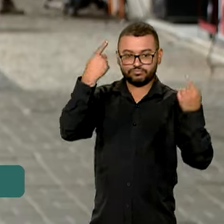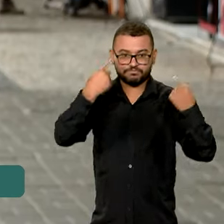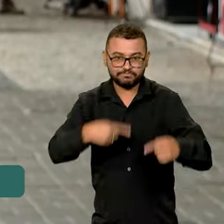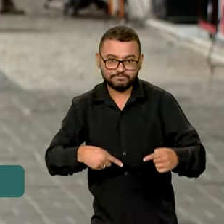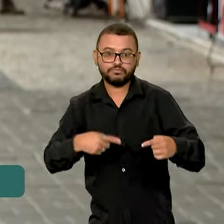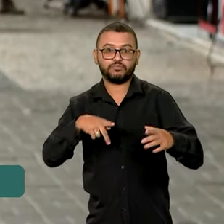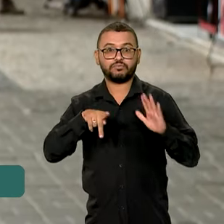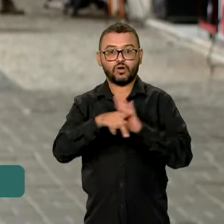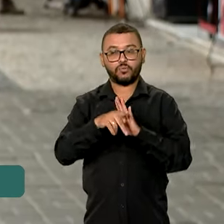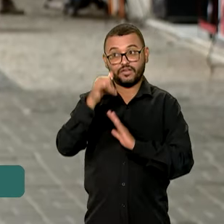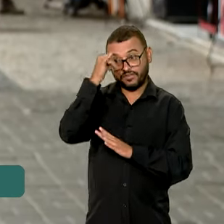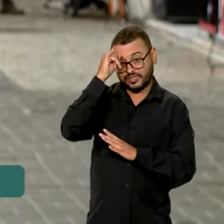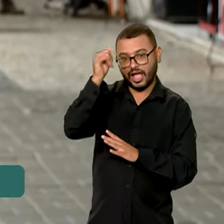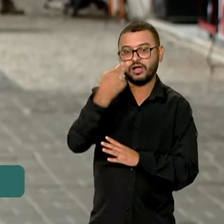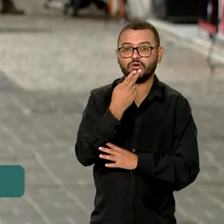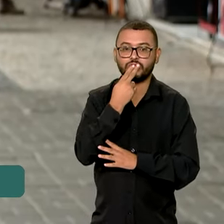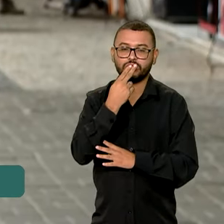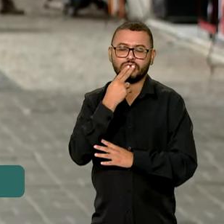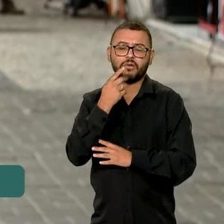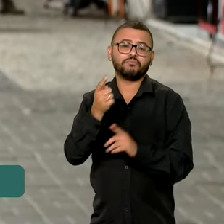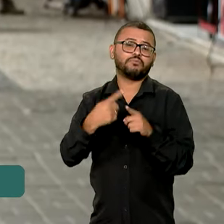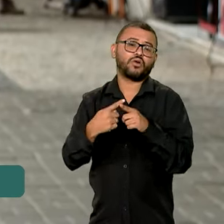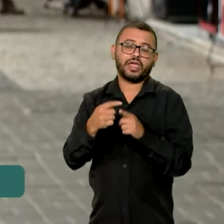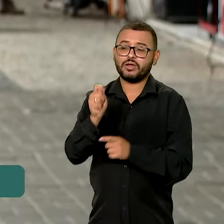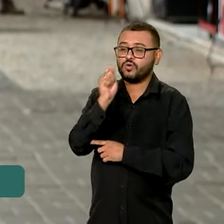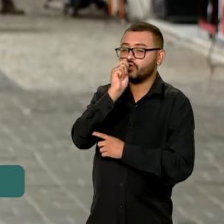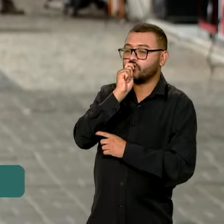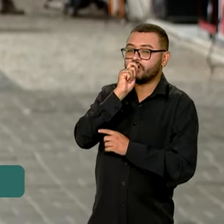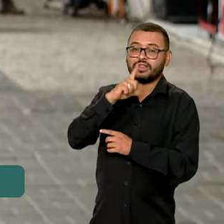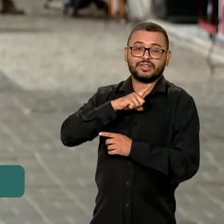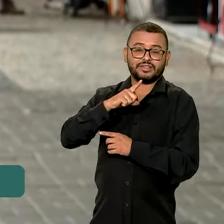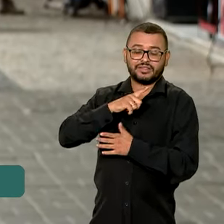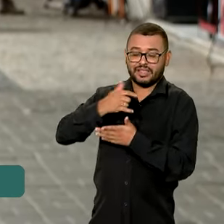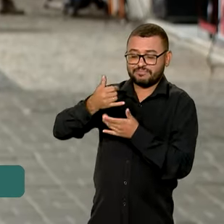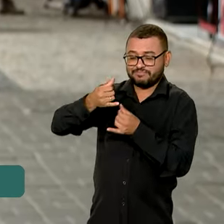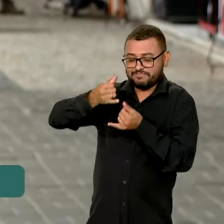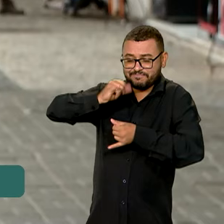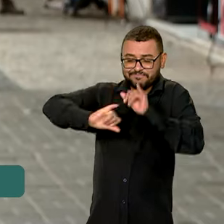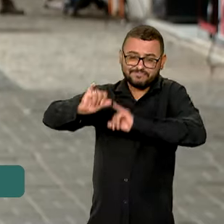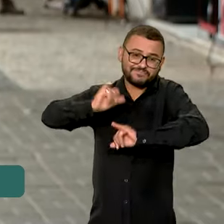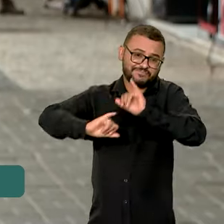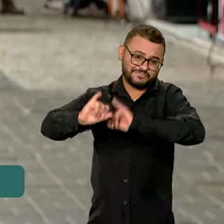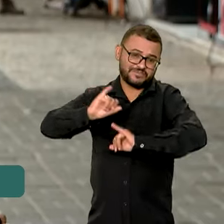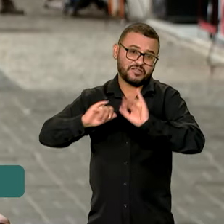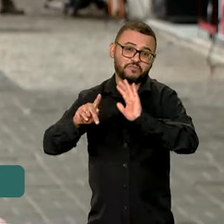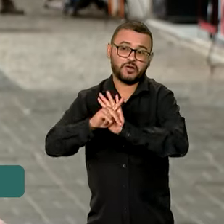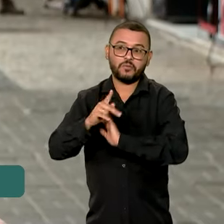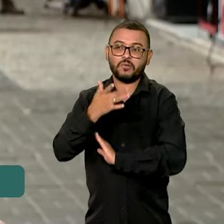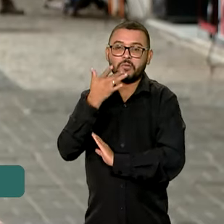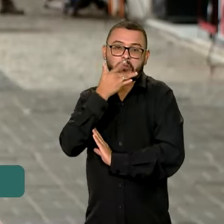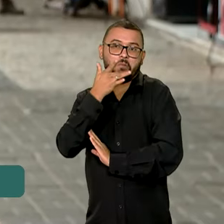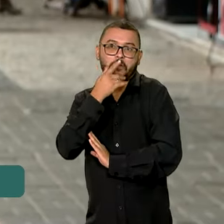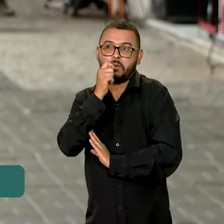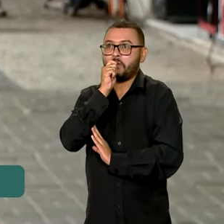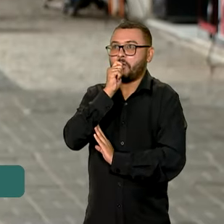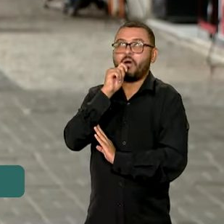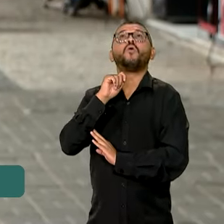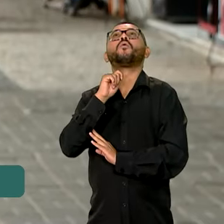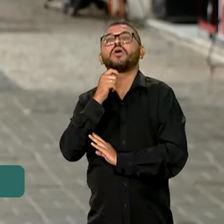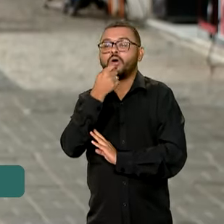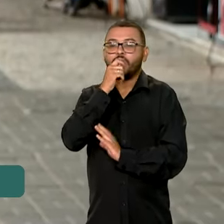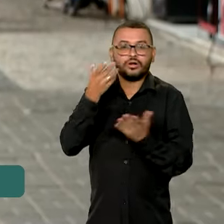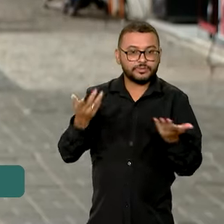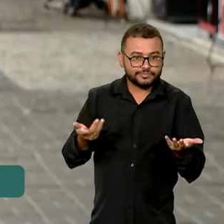tabagismo no mundo. Esses dispositivos têm aditivos na formulação que saborizam a fumaça e